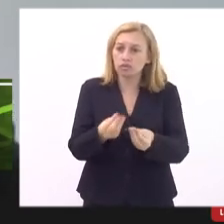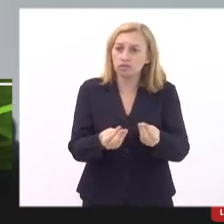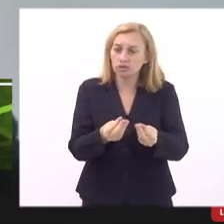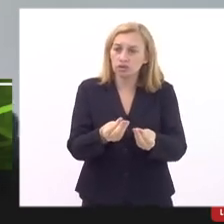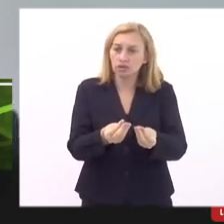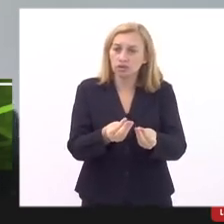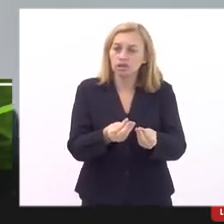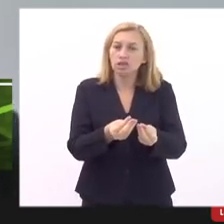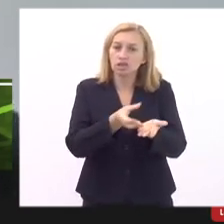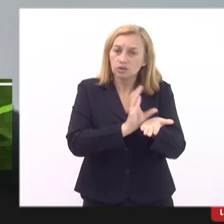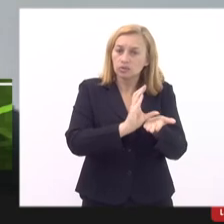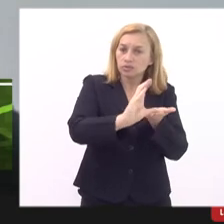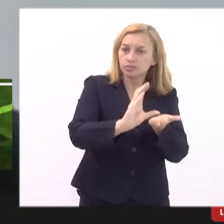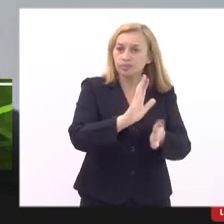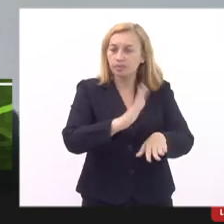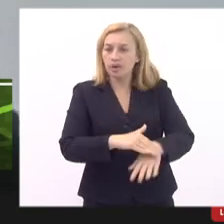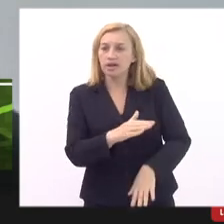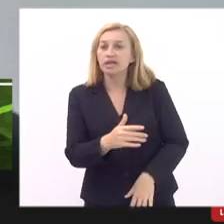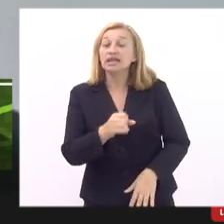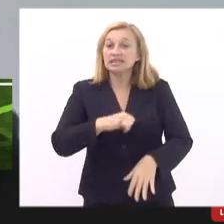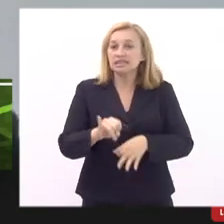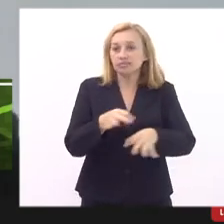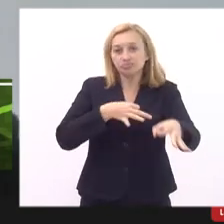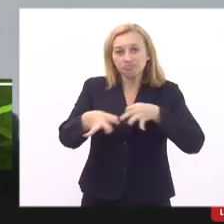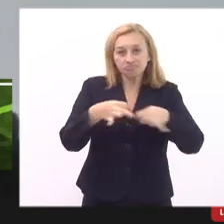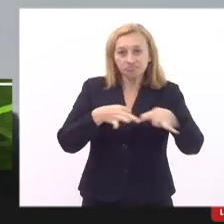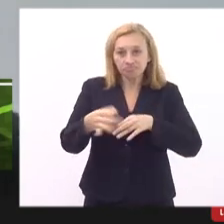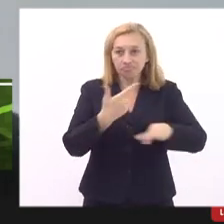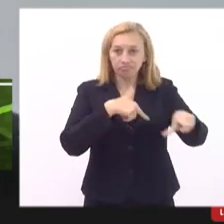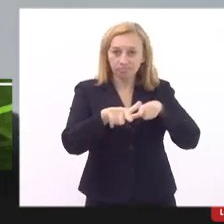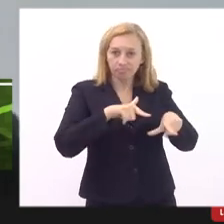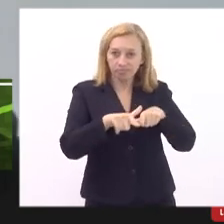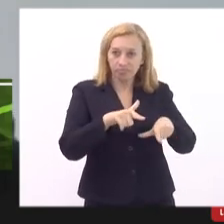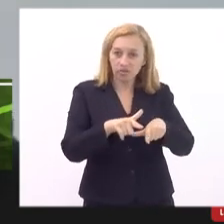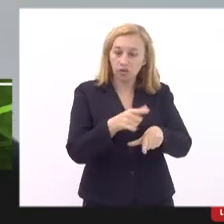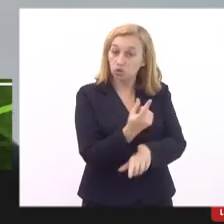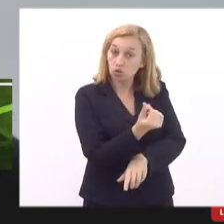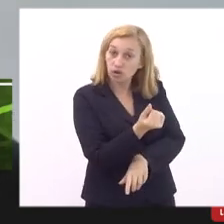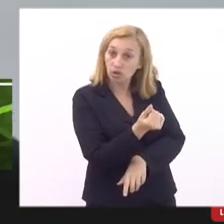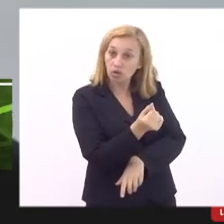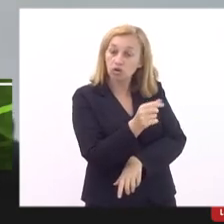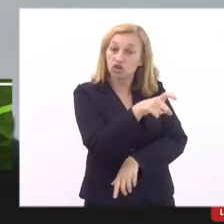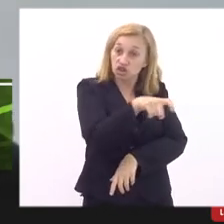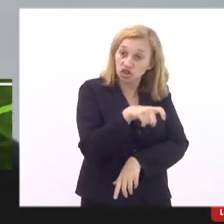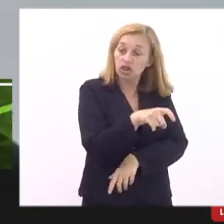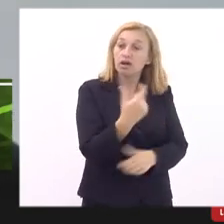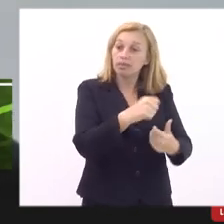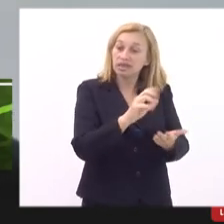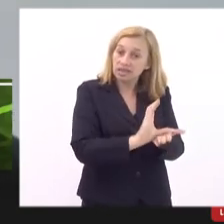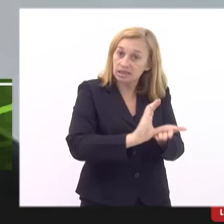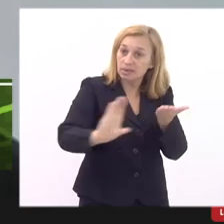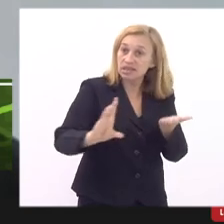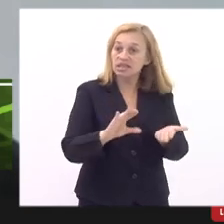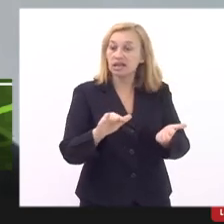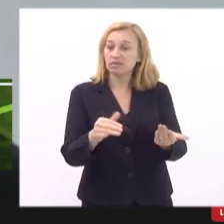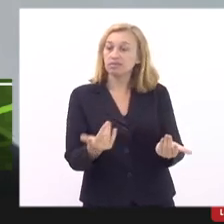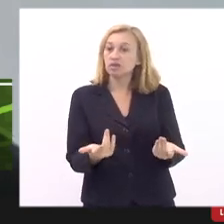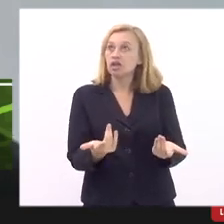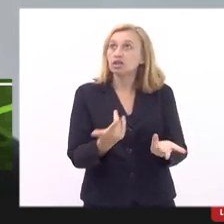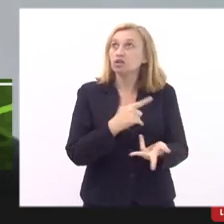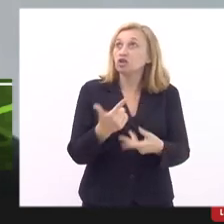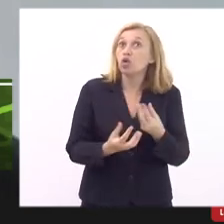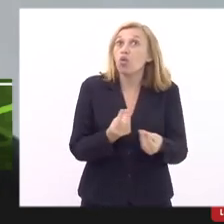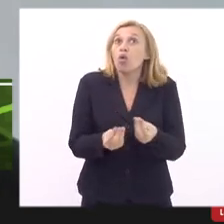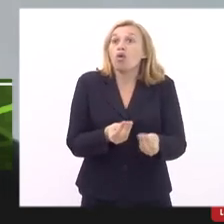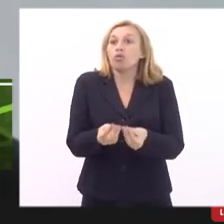subsídio para a gente. Se nós temos um plano de trabalho no valor X, esse valor X tem que ser repassado para a escola. Não existe